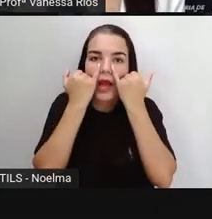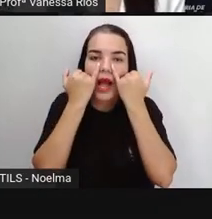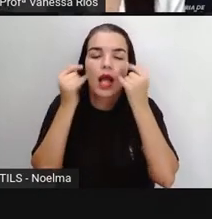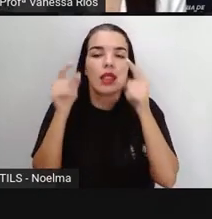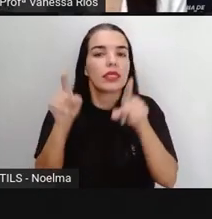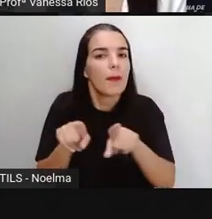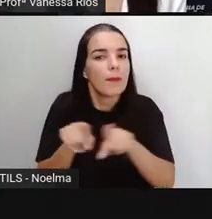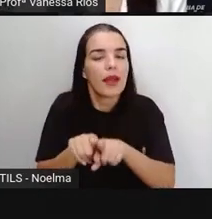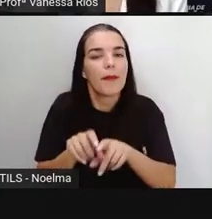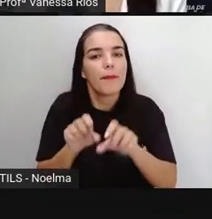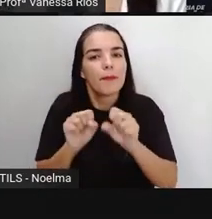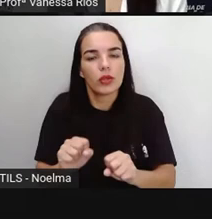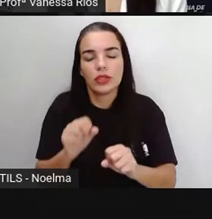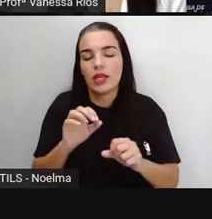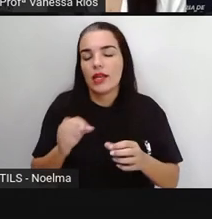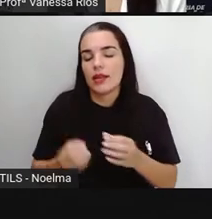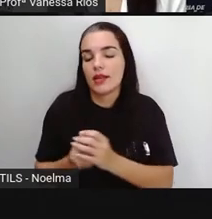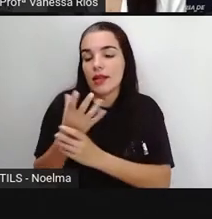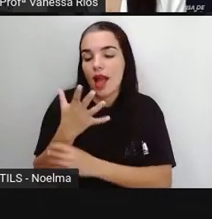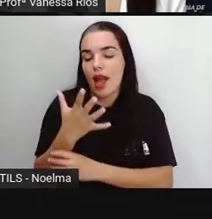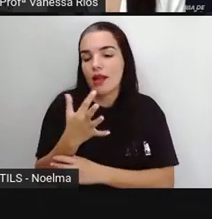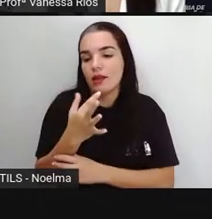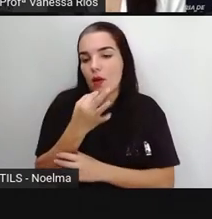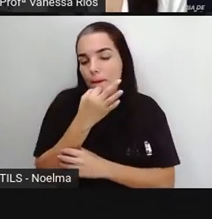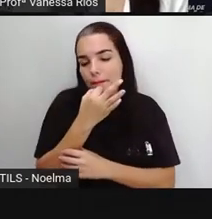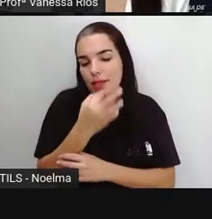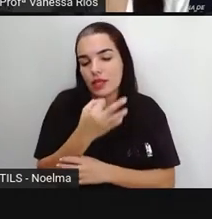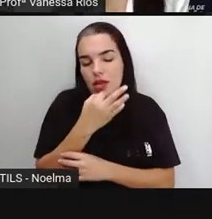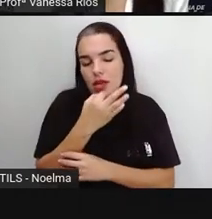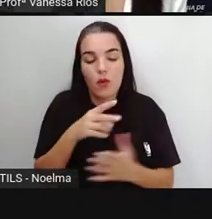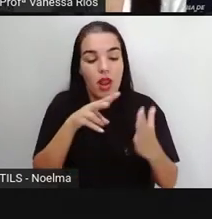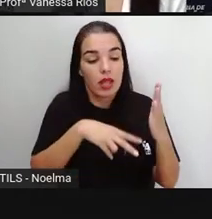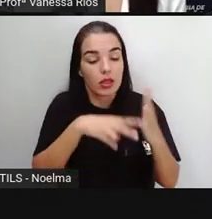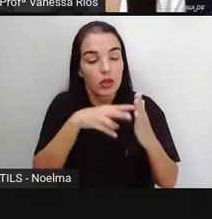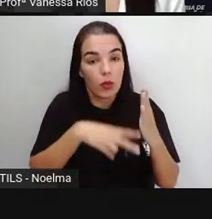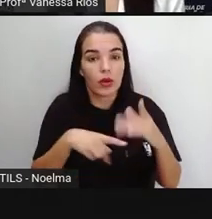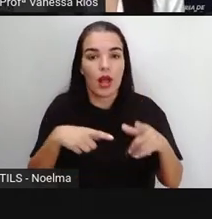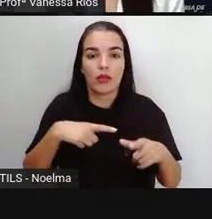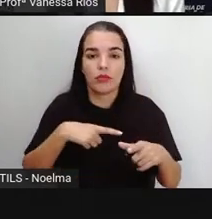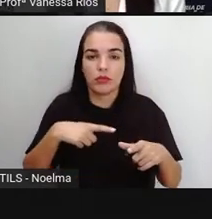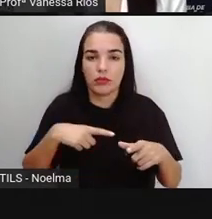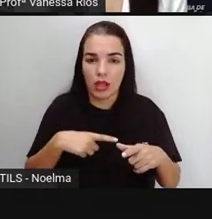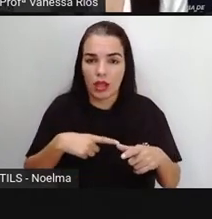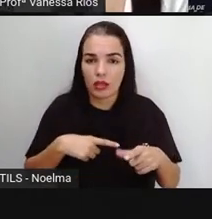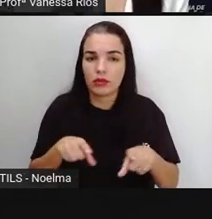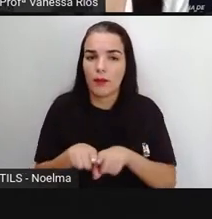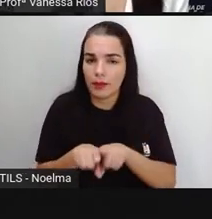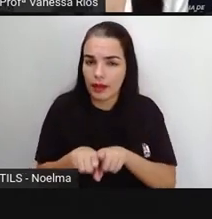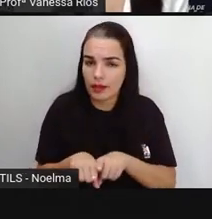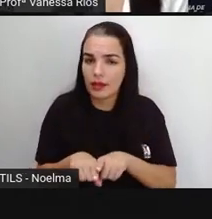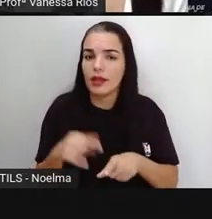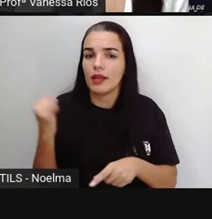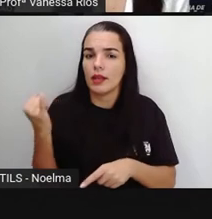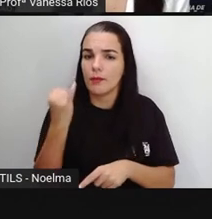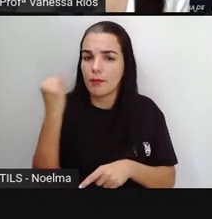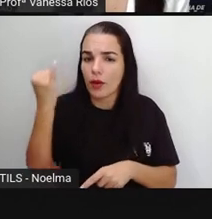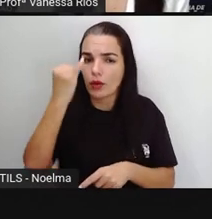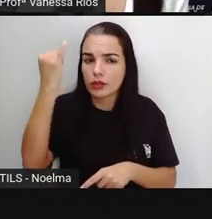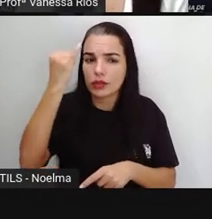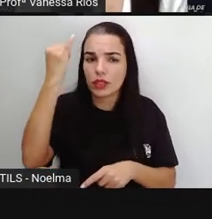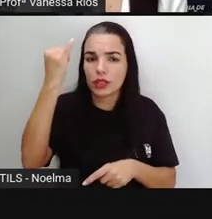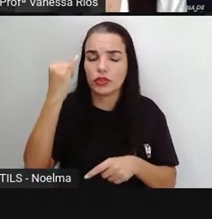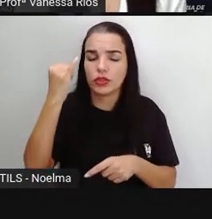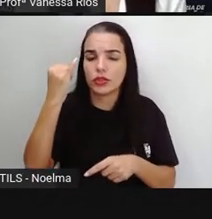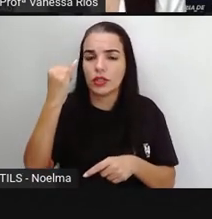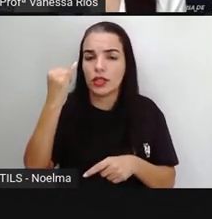leitores. Portanto, ela possui uma função social muito importante como formadora de opinião. Então, além de